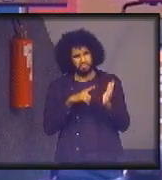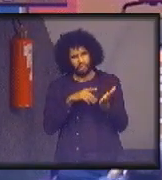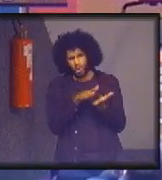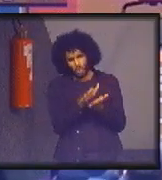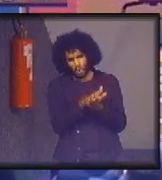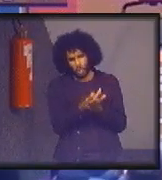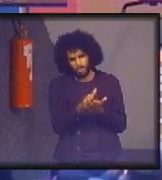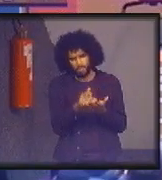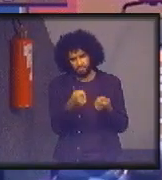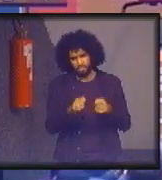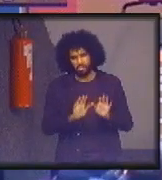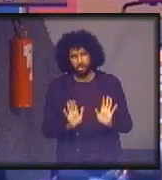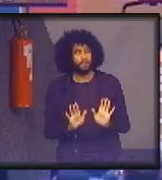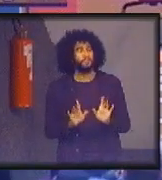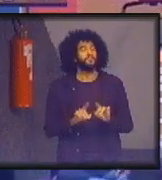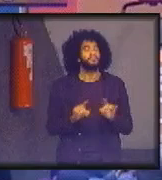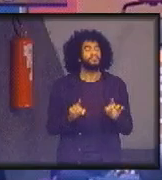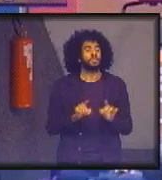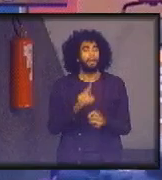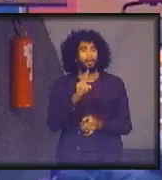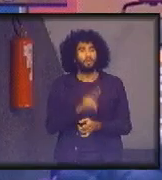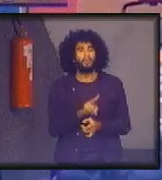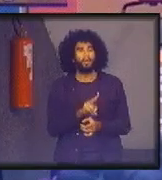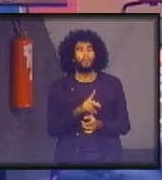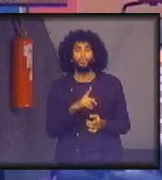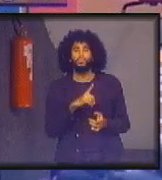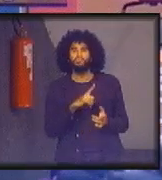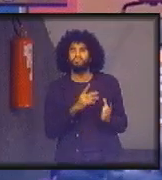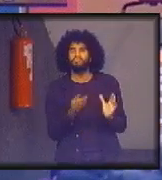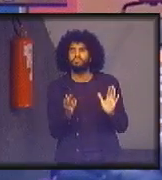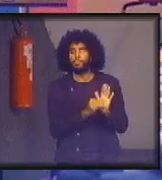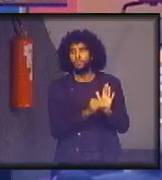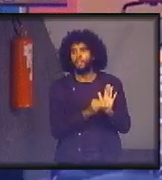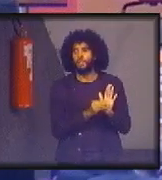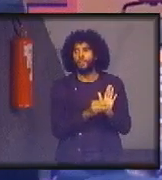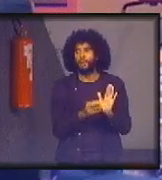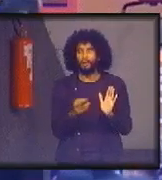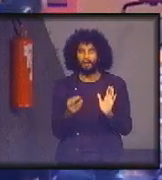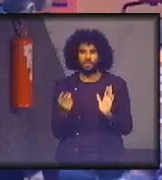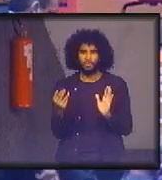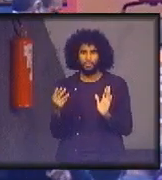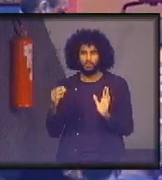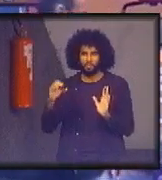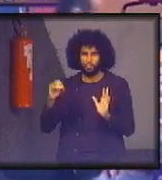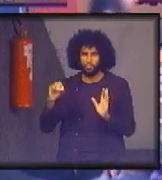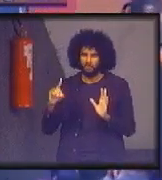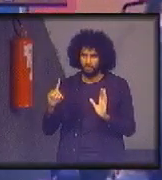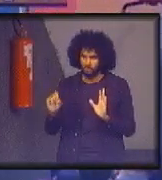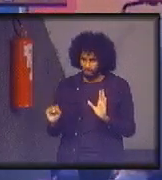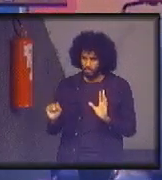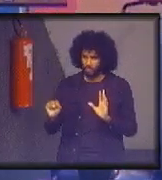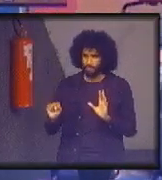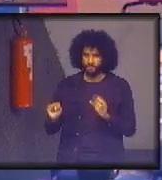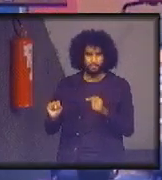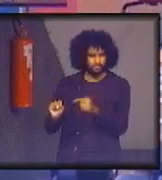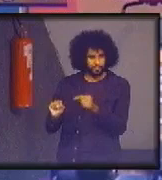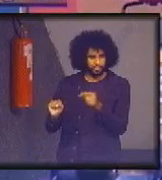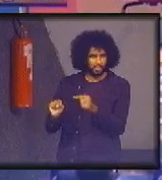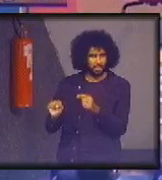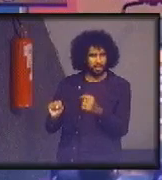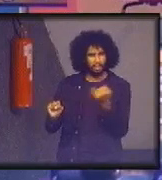praticamente o que está na Agenda 21 está nos ODSs. E qual é a importância dos ODSs